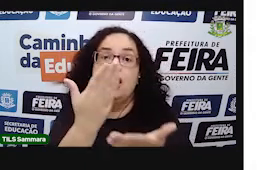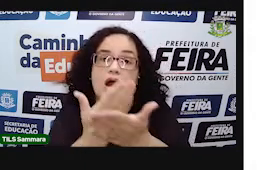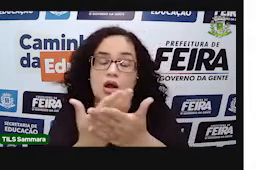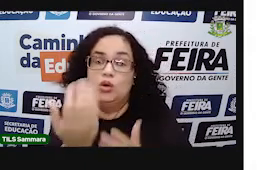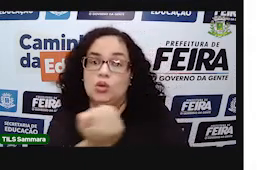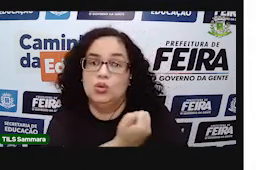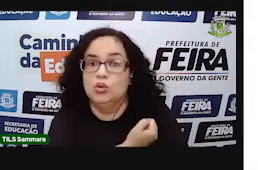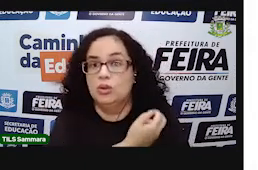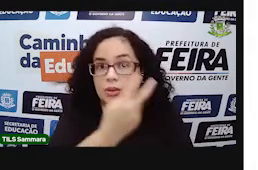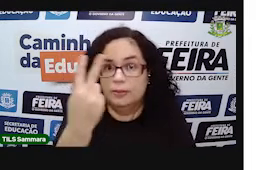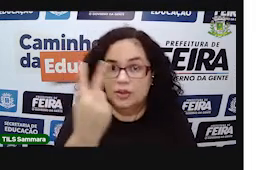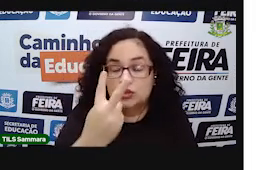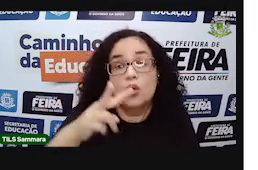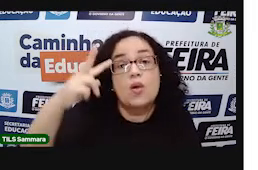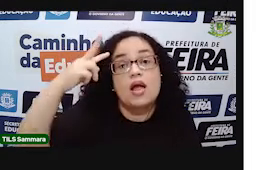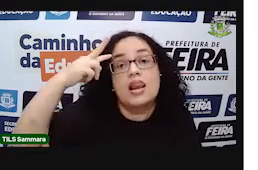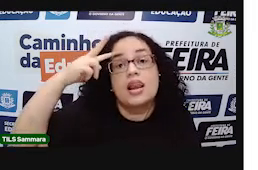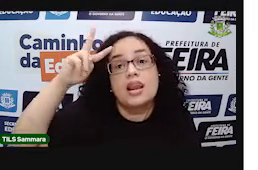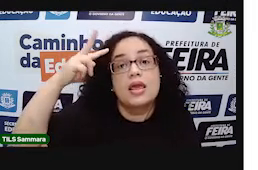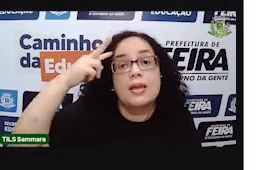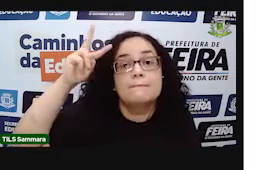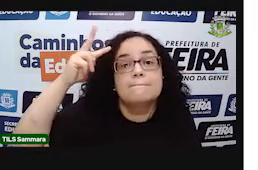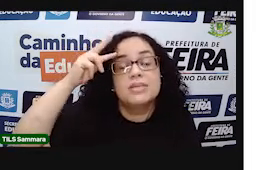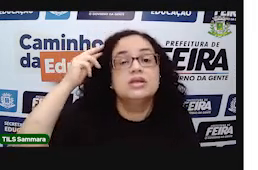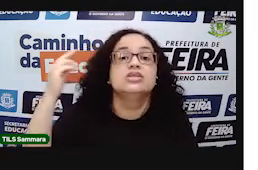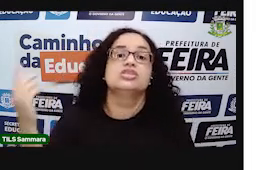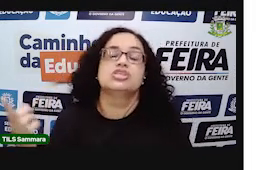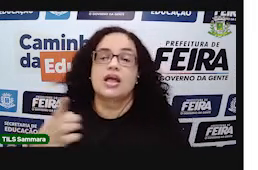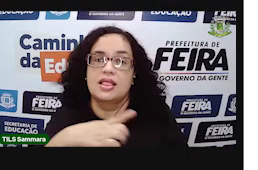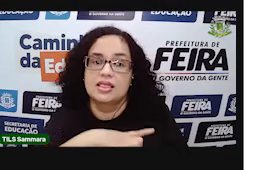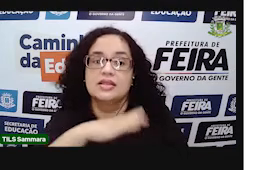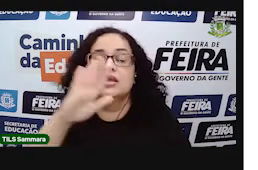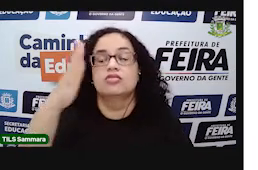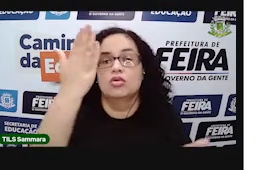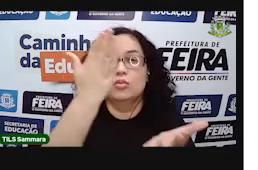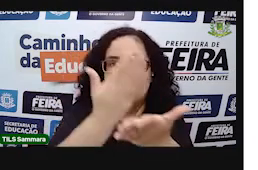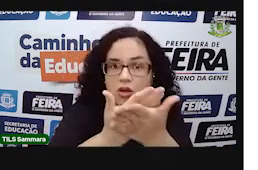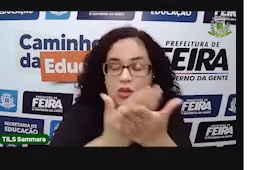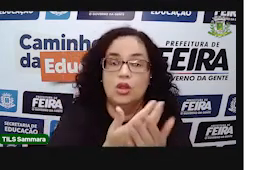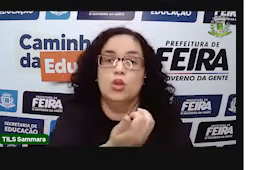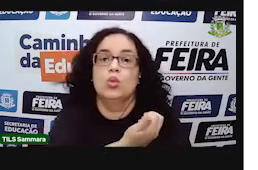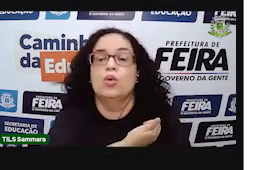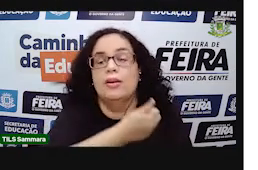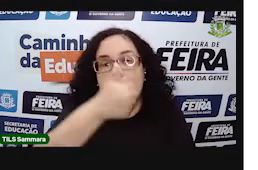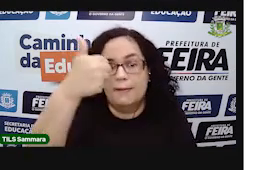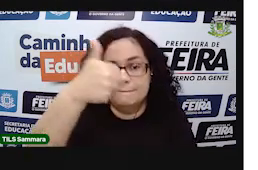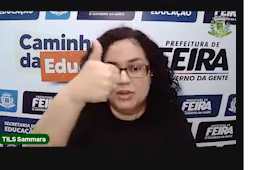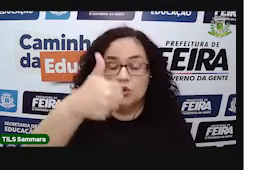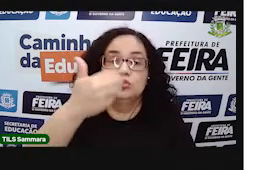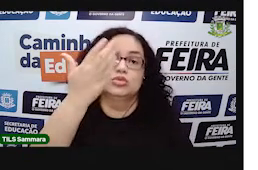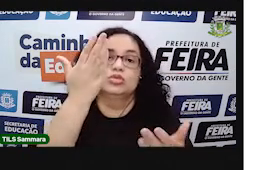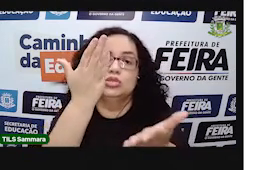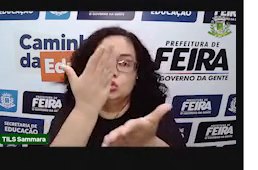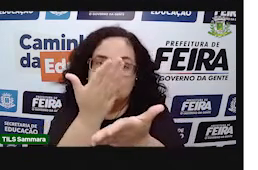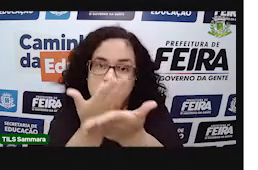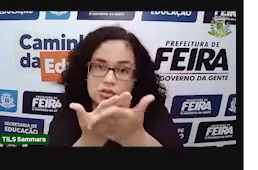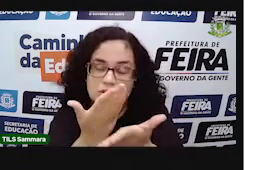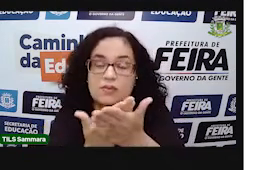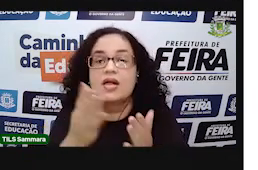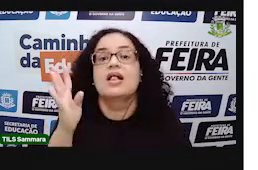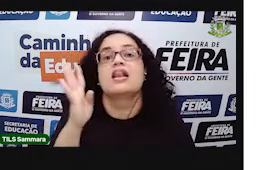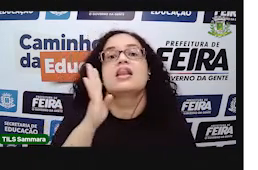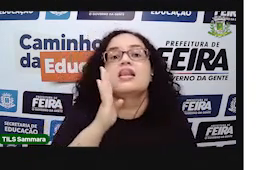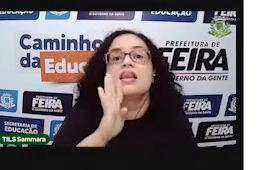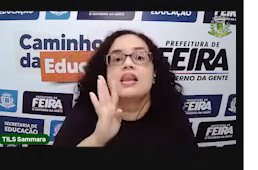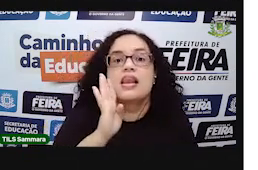E antes de irmos para a aula número 2, eu só quero te lembrar que a gente já teve uma aula número 1 e nós